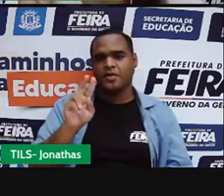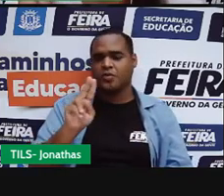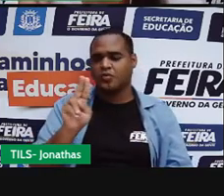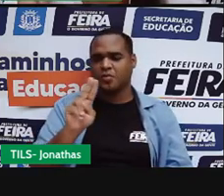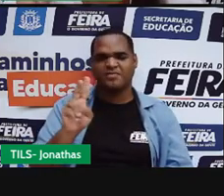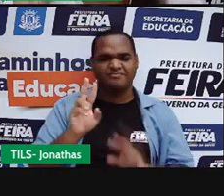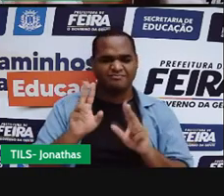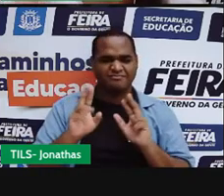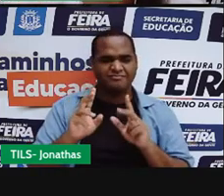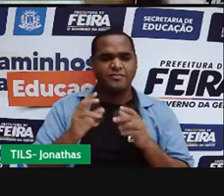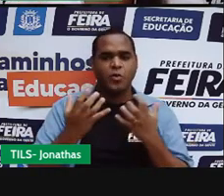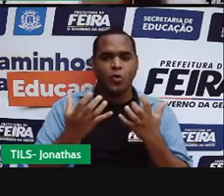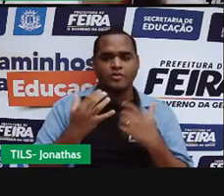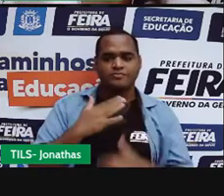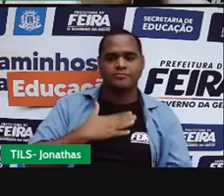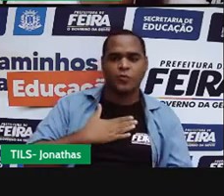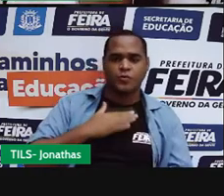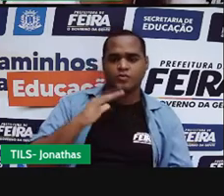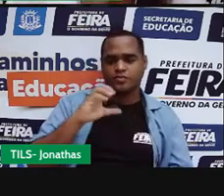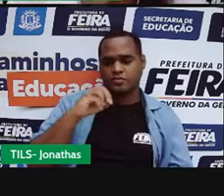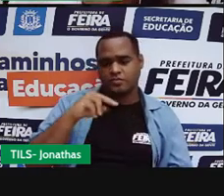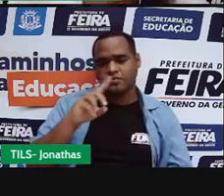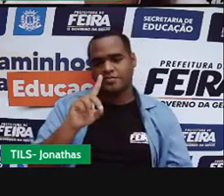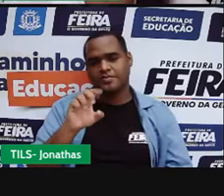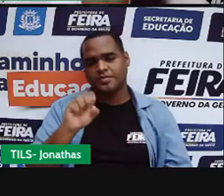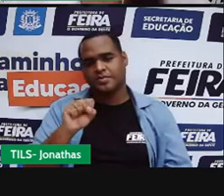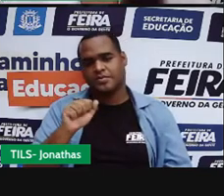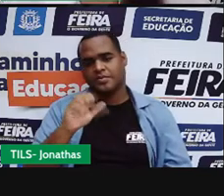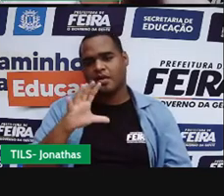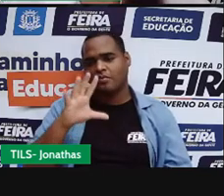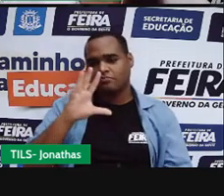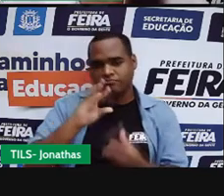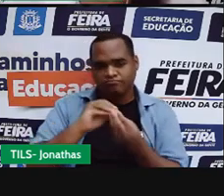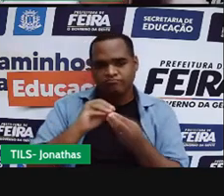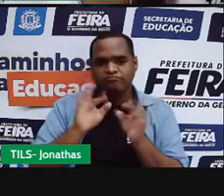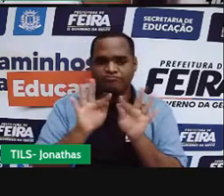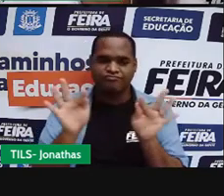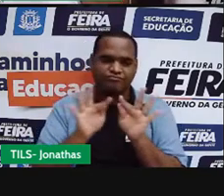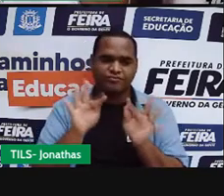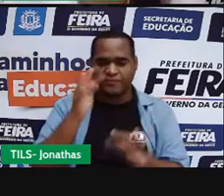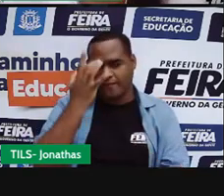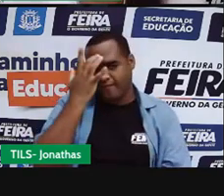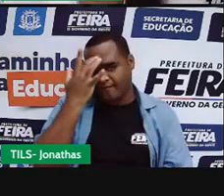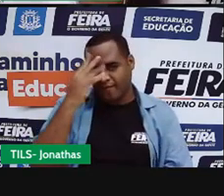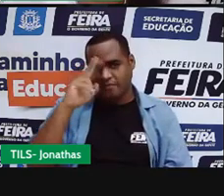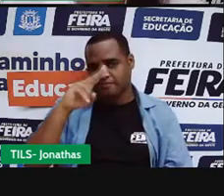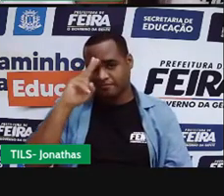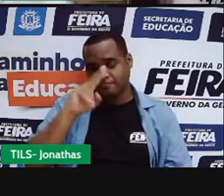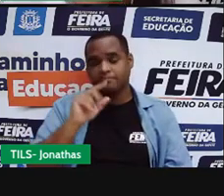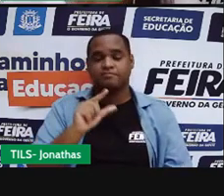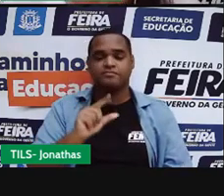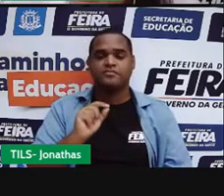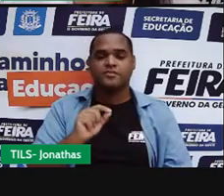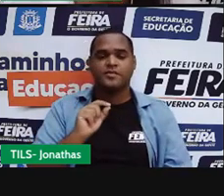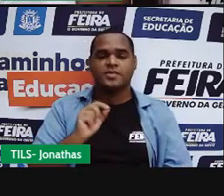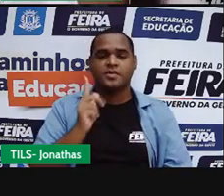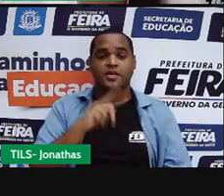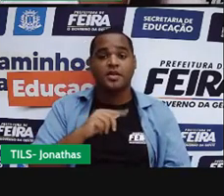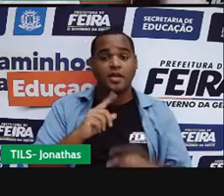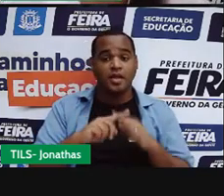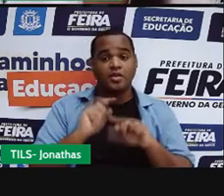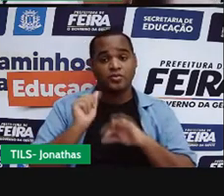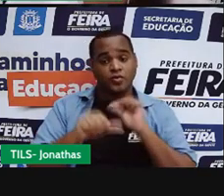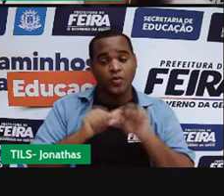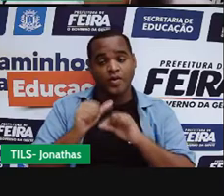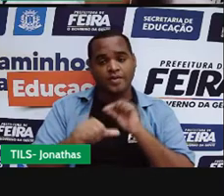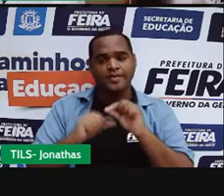desse outro nome. Eu prefiro condensação, que eu acho mais simples de lembrar. Então quando a matéria muda do estado gasoso para o estado líquido, a gente tem